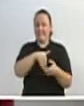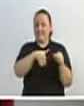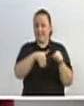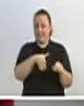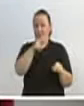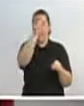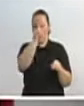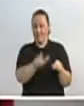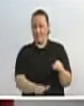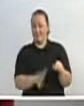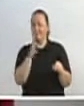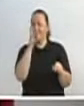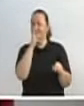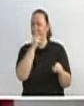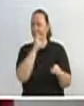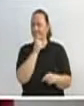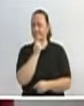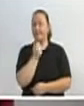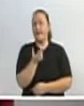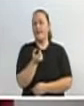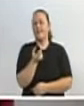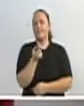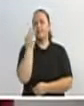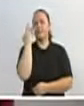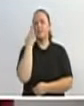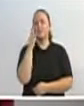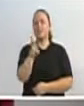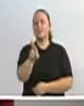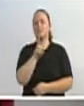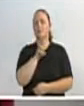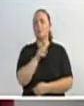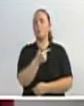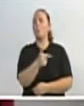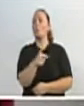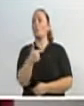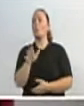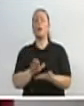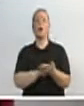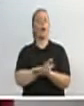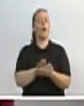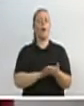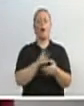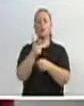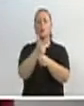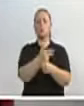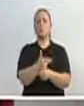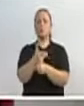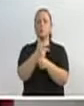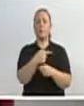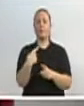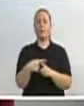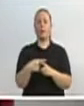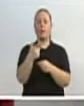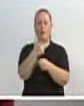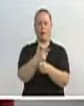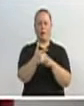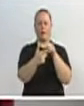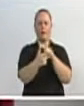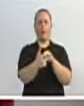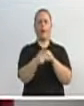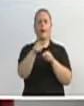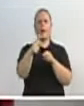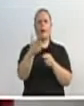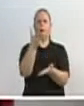para dizer que não tem as imagens, que as imagens ficam uma empresa e que a CPI tem que